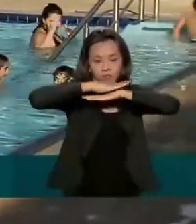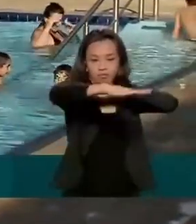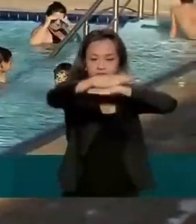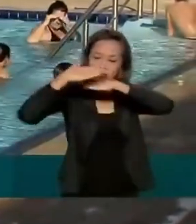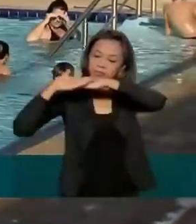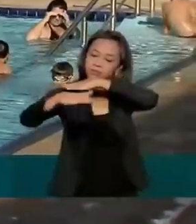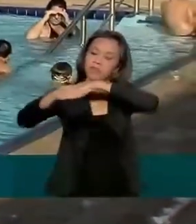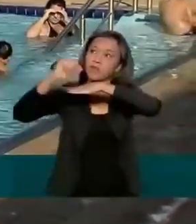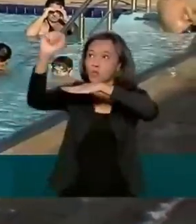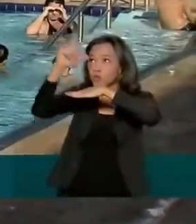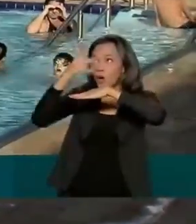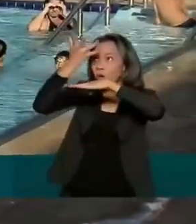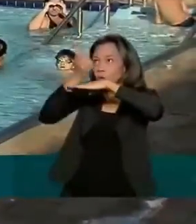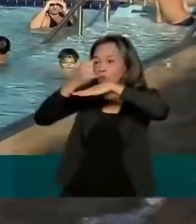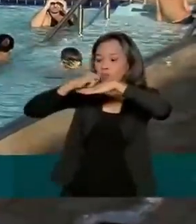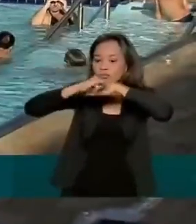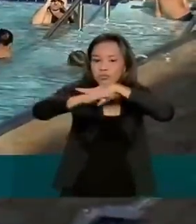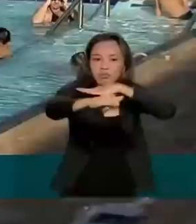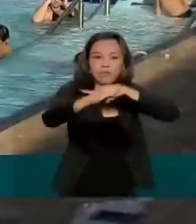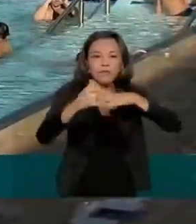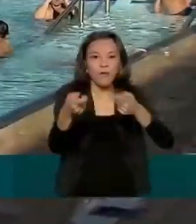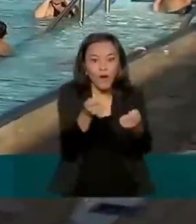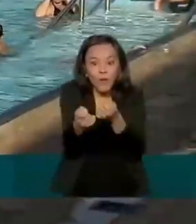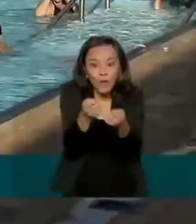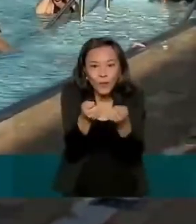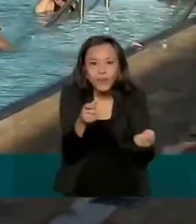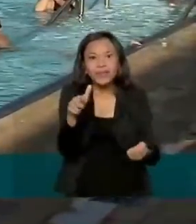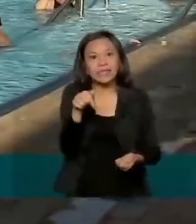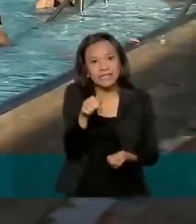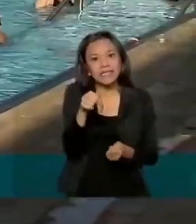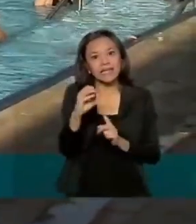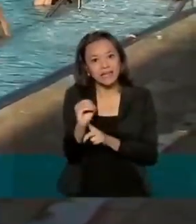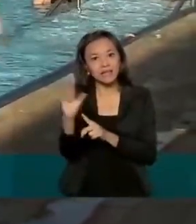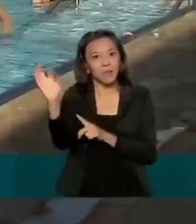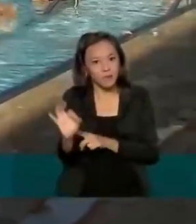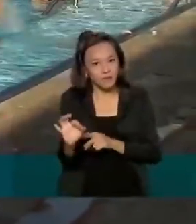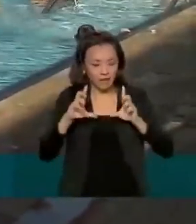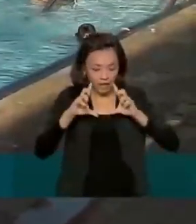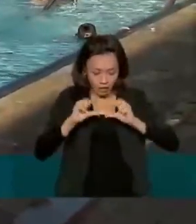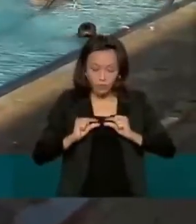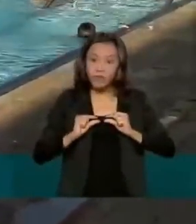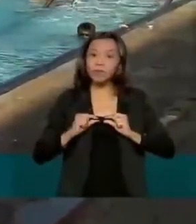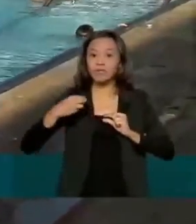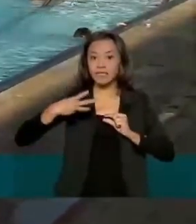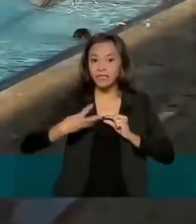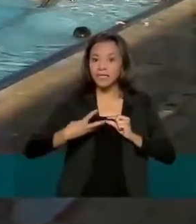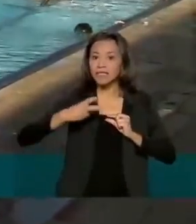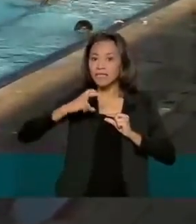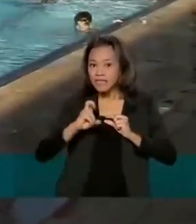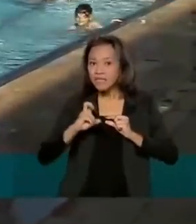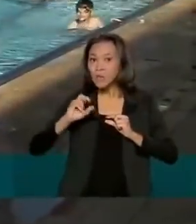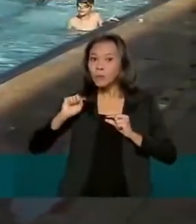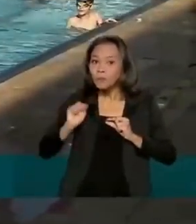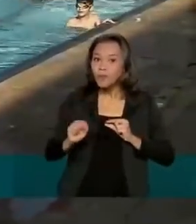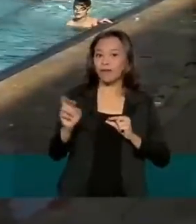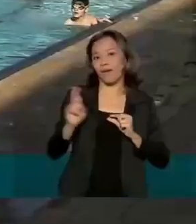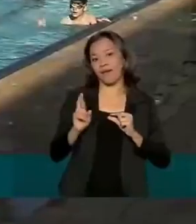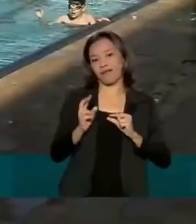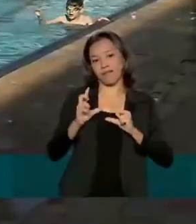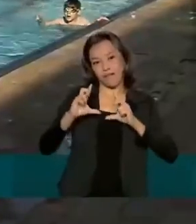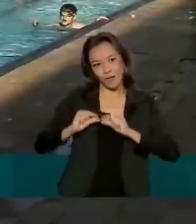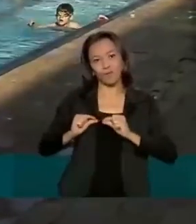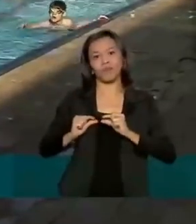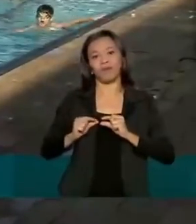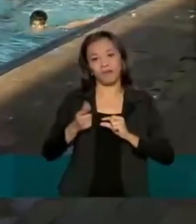fotovoltaicas, a expectativa é de uma economia de 70%, uma redução de 35 mil reais na conta de luz. E o